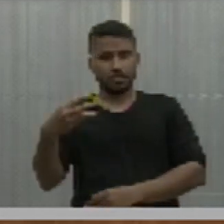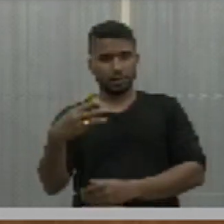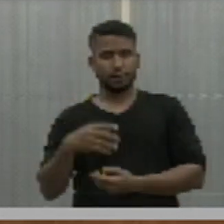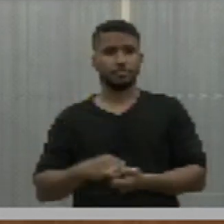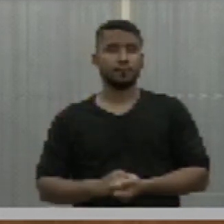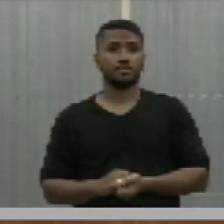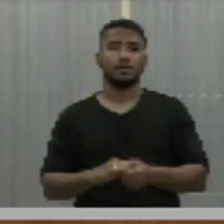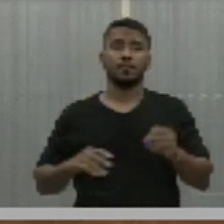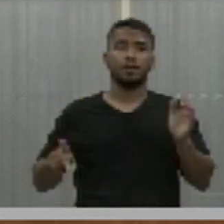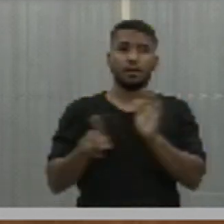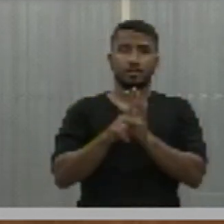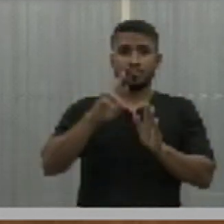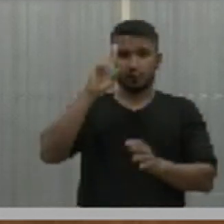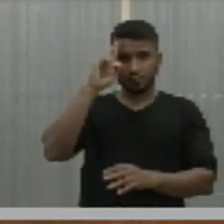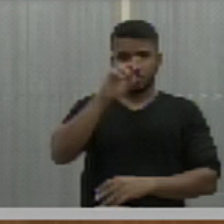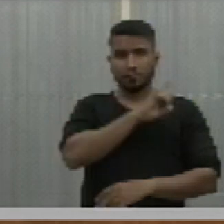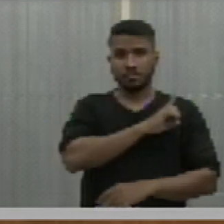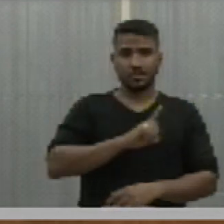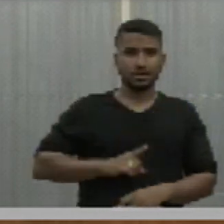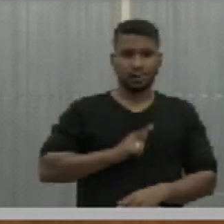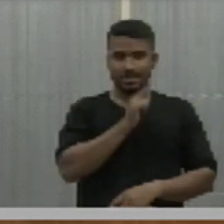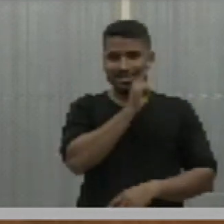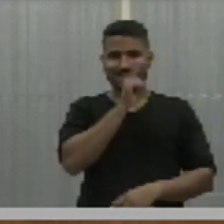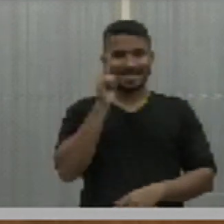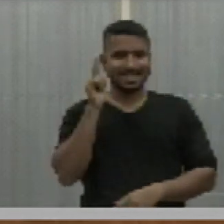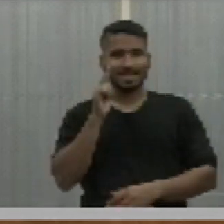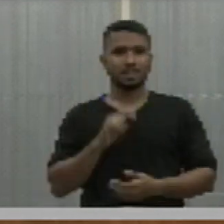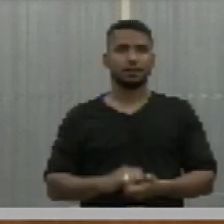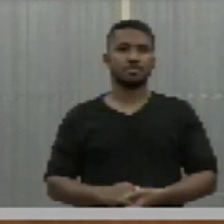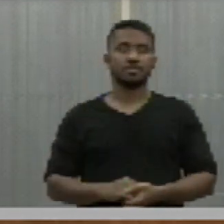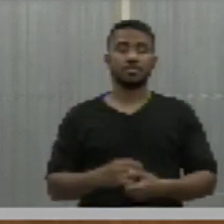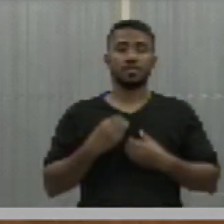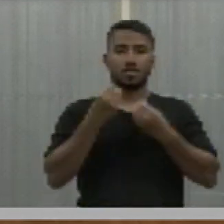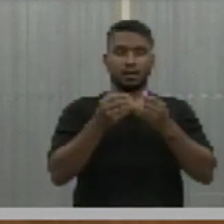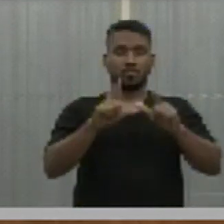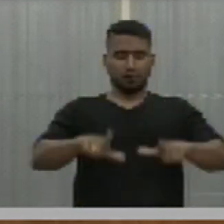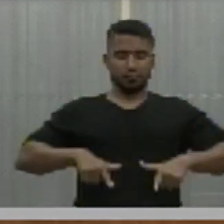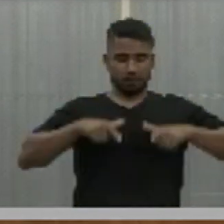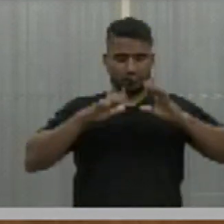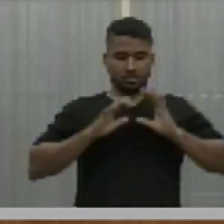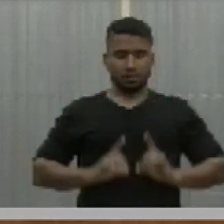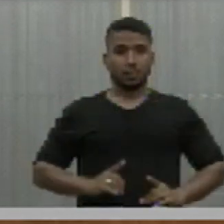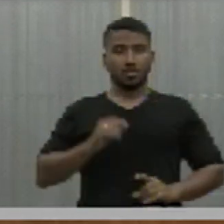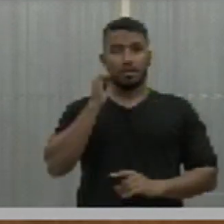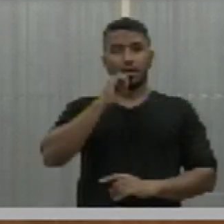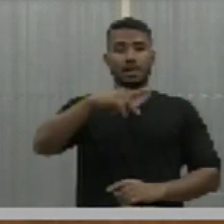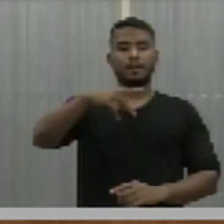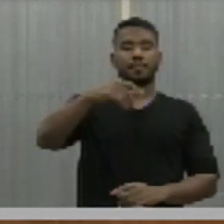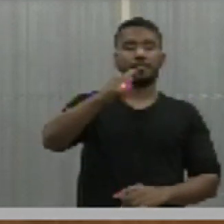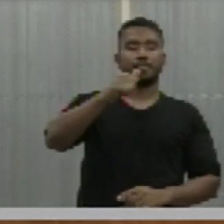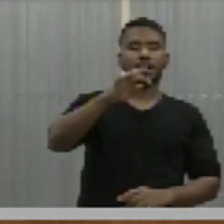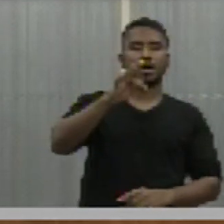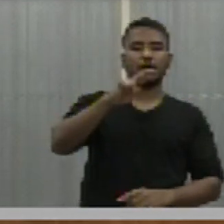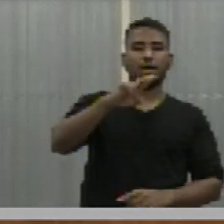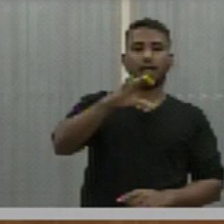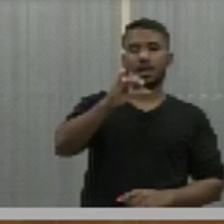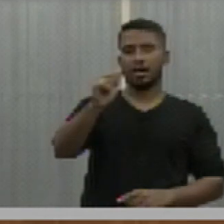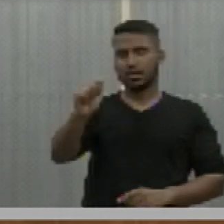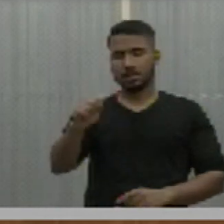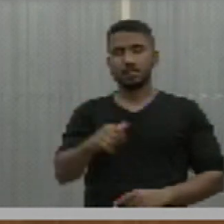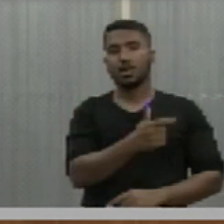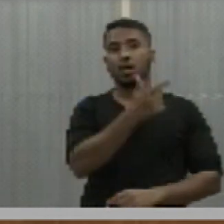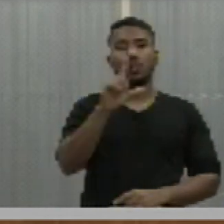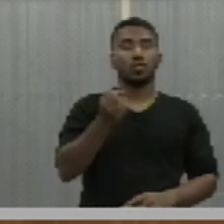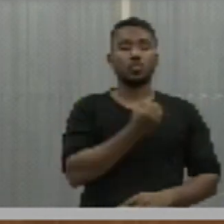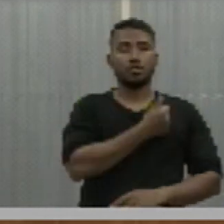de autoria da senhora deputada Gracinha Monsanta, que atribuiu o título cidadão piauiense à senhora Patrícia Mota Gondim e o de